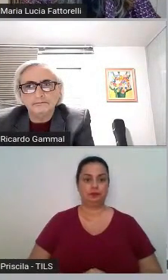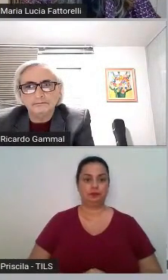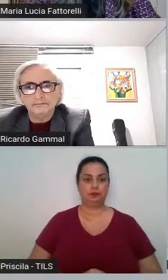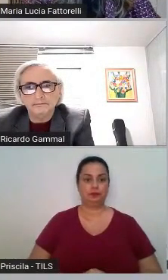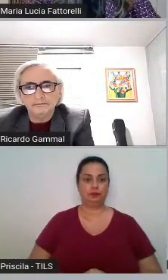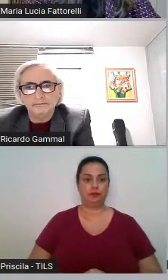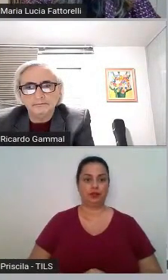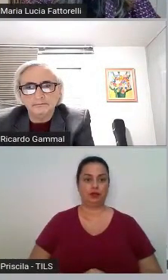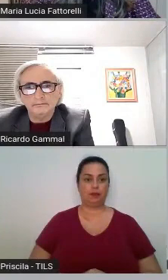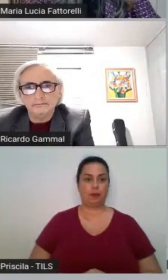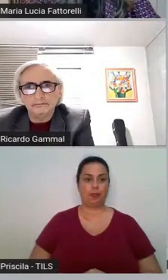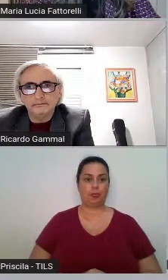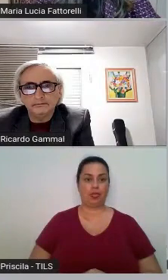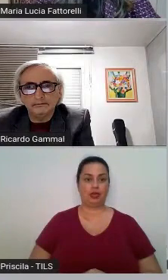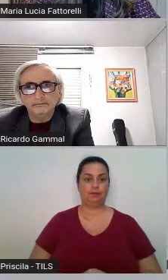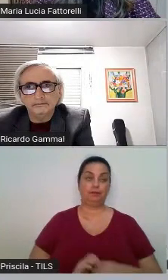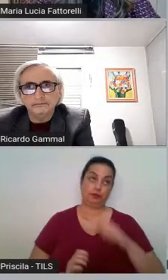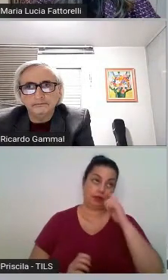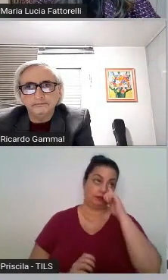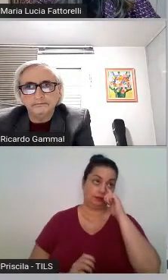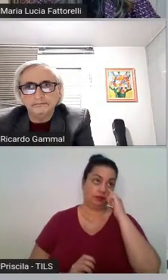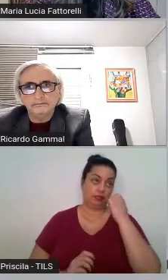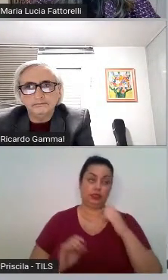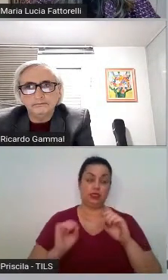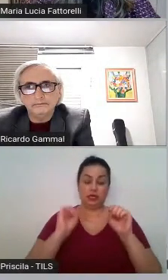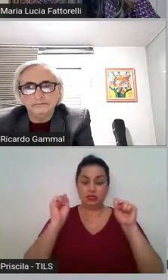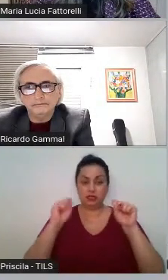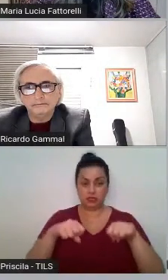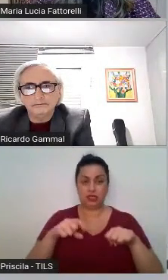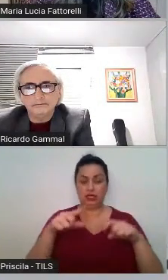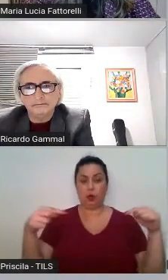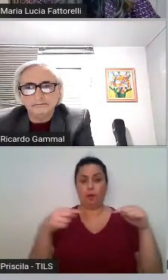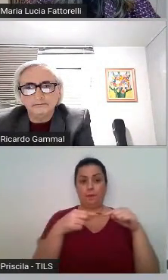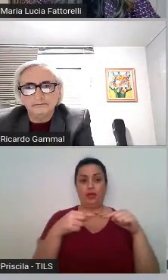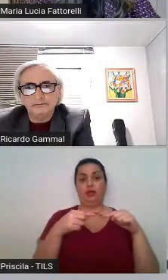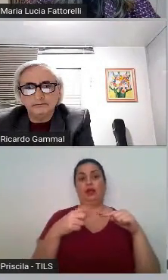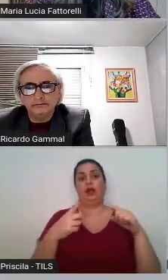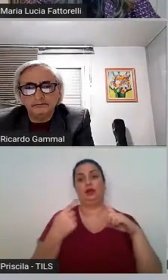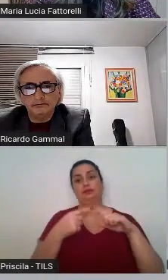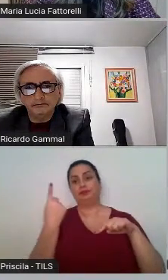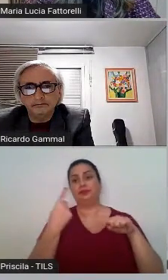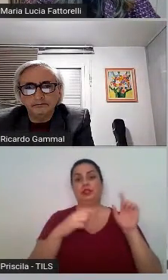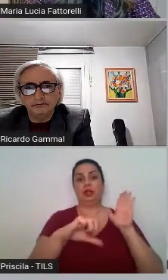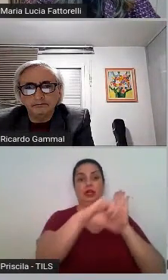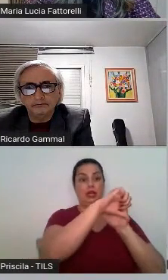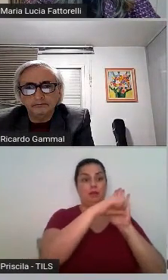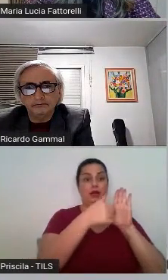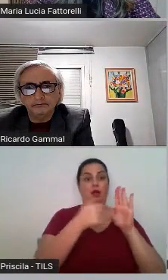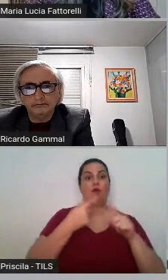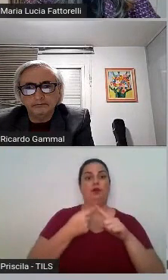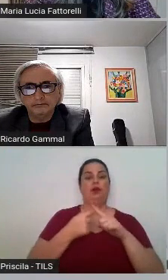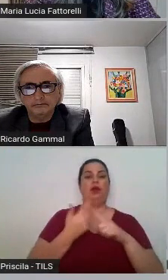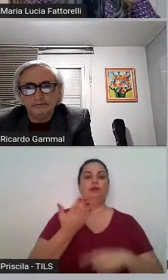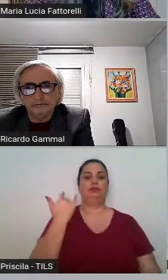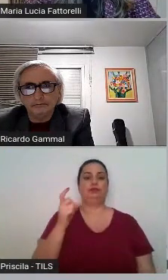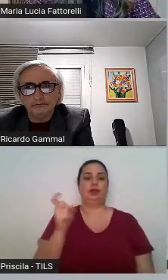criminal mesmo, Celso Pita, por exemplo, foi condenado, né,